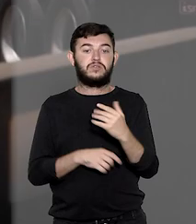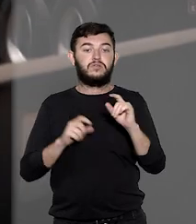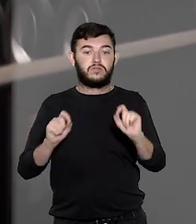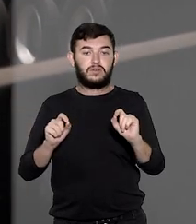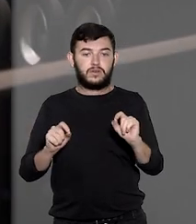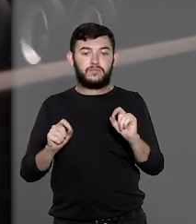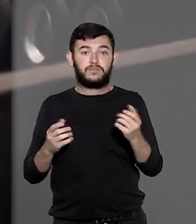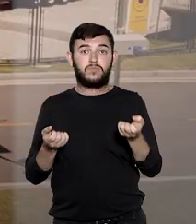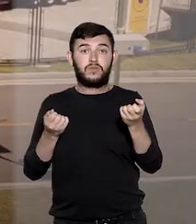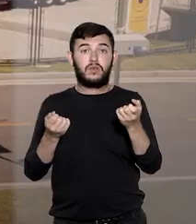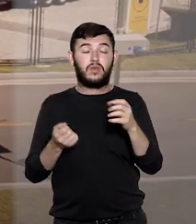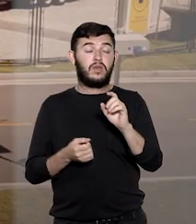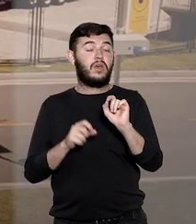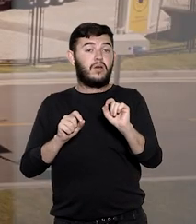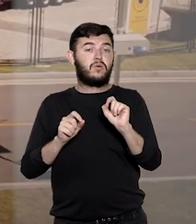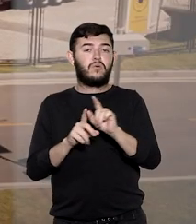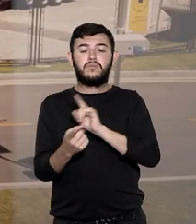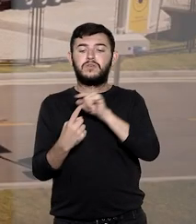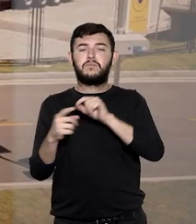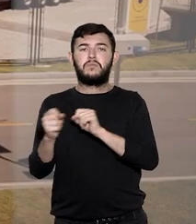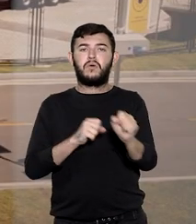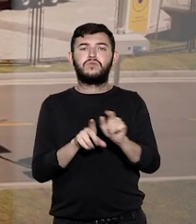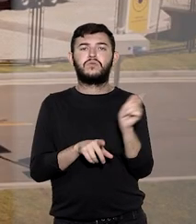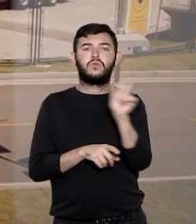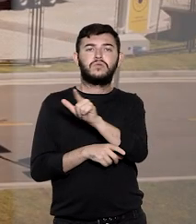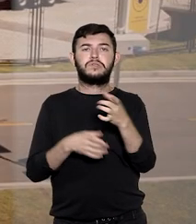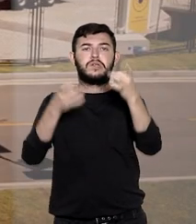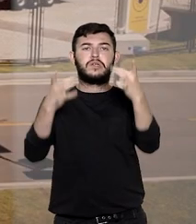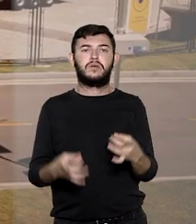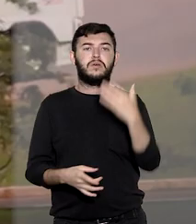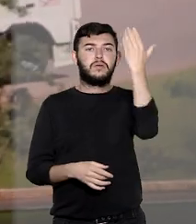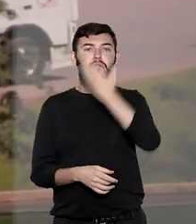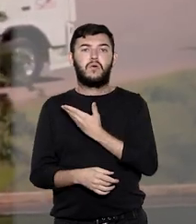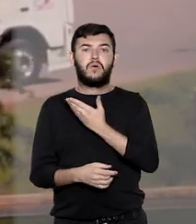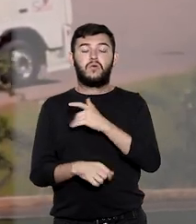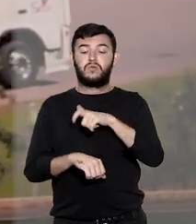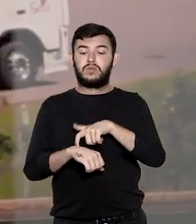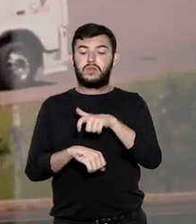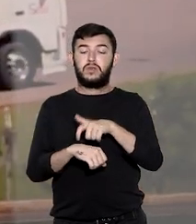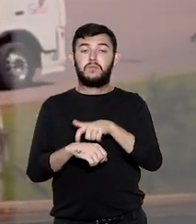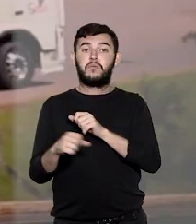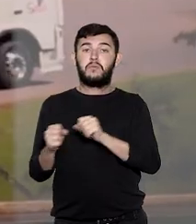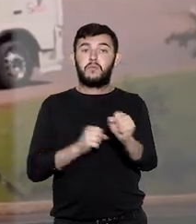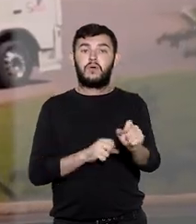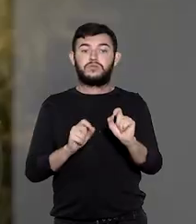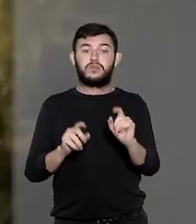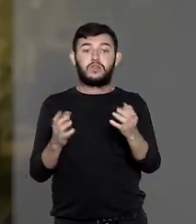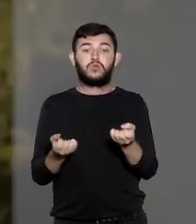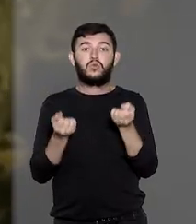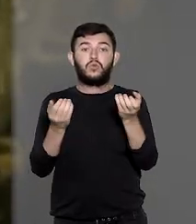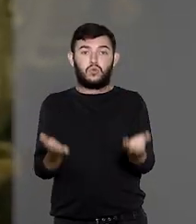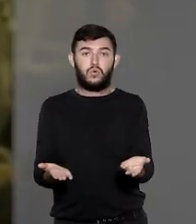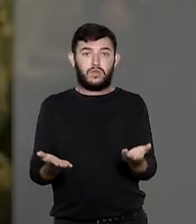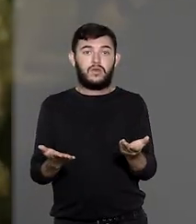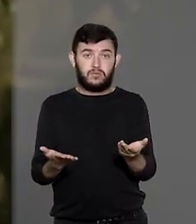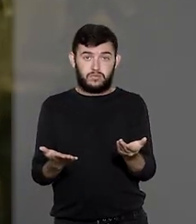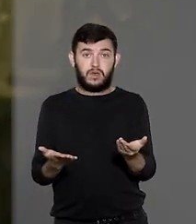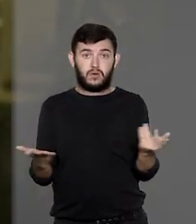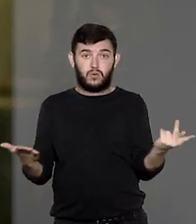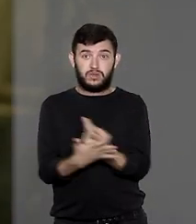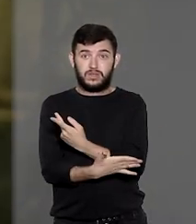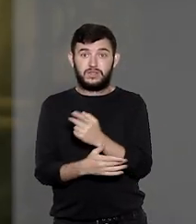perda de uma chance, em razão da dificuldade para obter elementos de prova a tempo de impugnar supostas doações